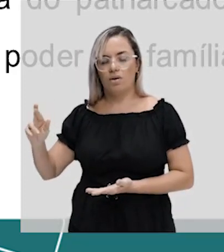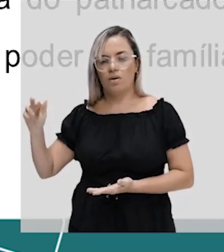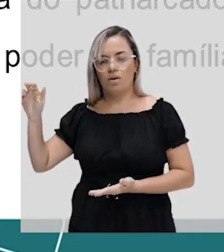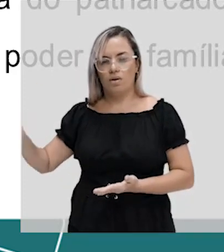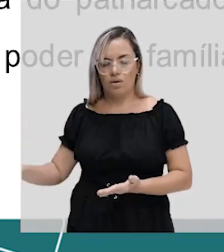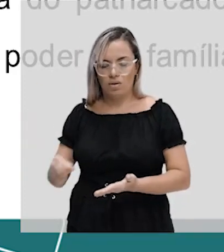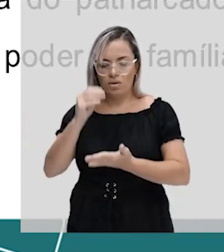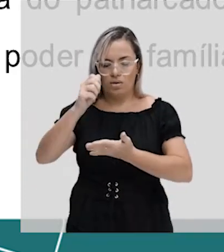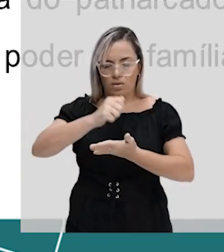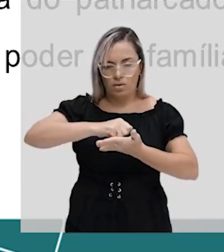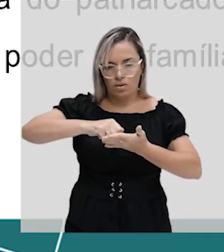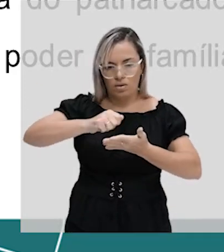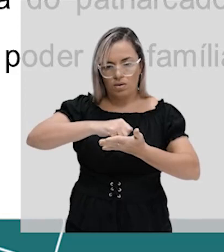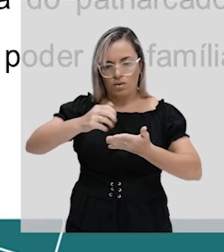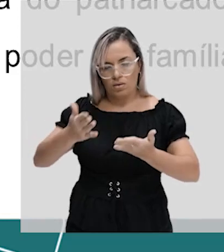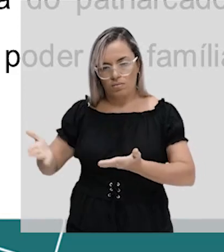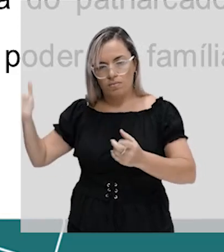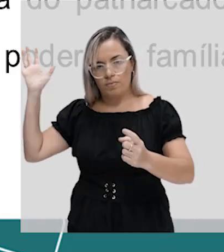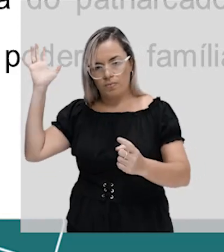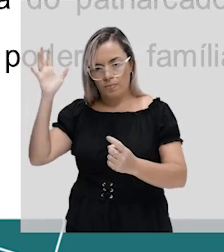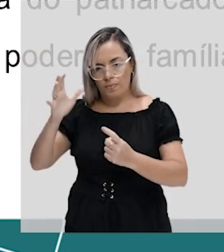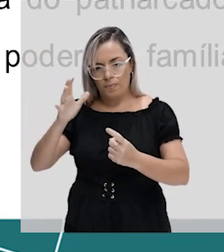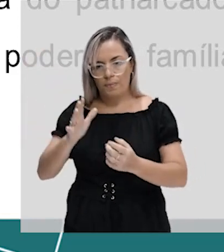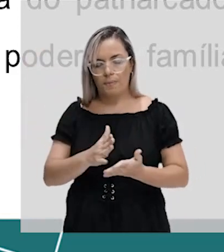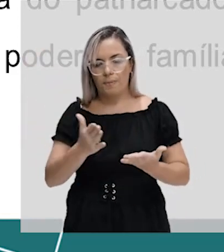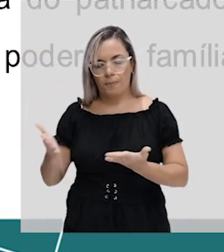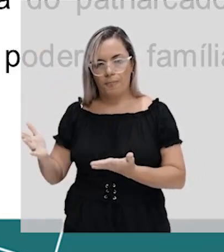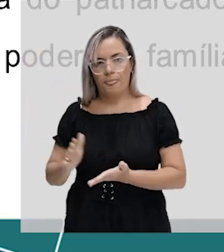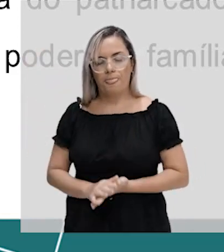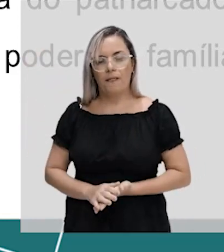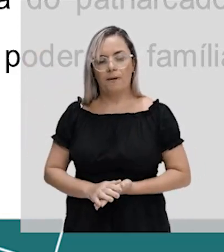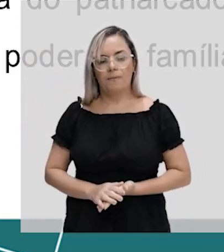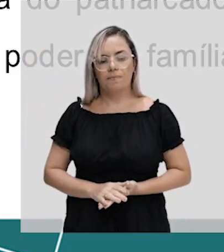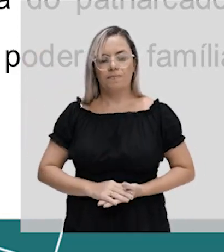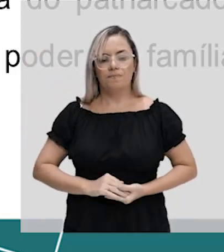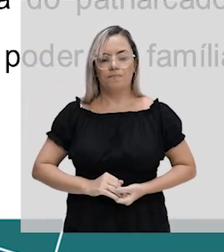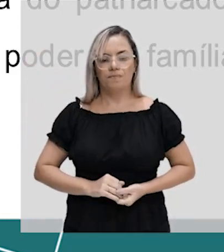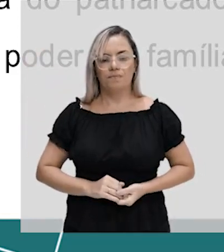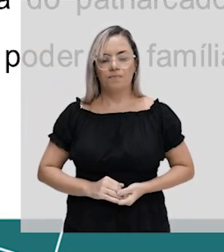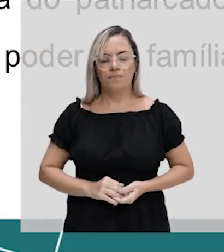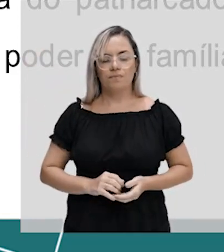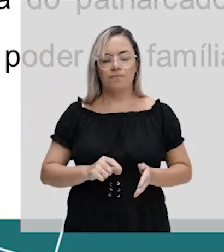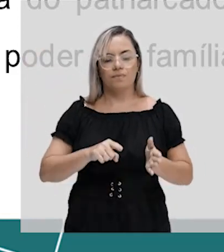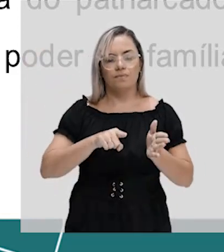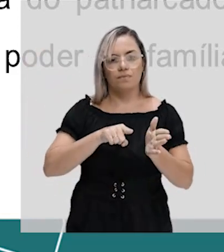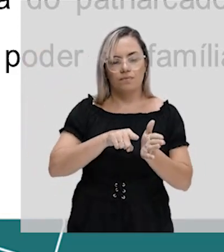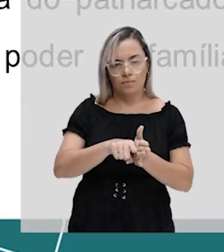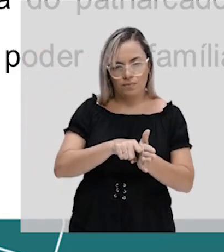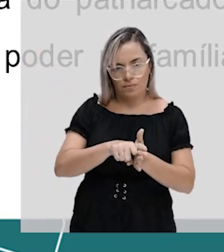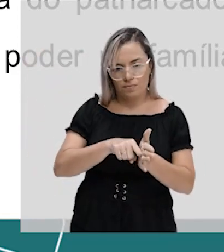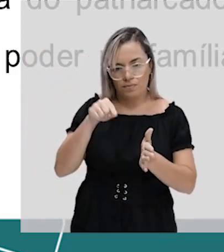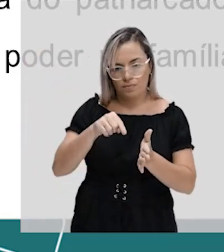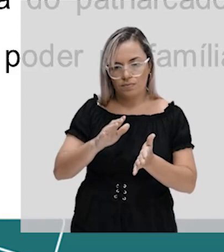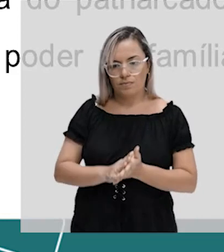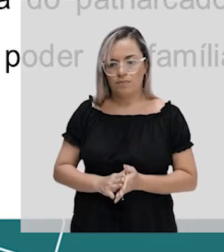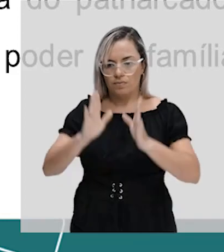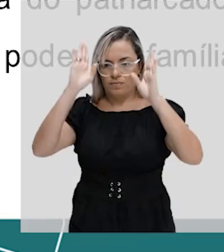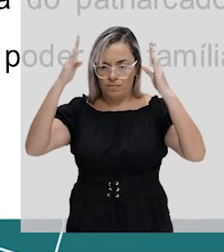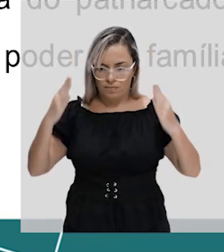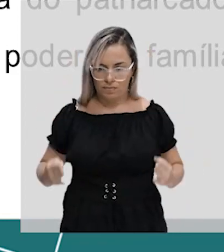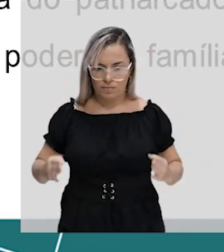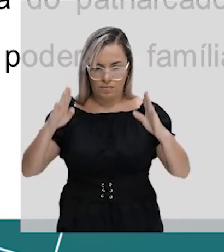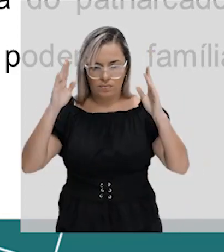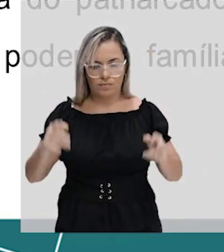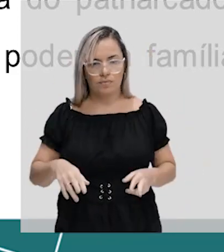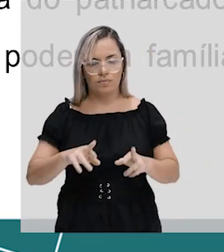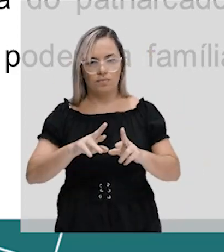contribuições da pesquisadora Neuma Aguiar. A Neuma Aguiar analisou as diferentes